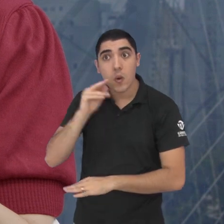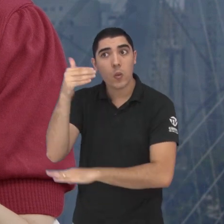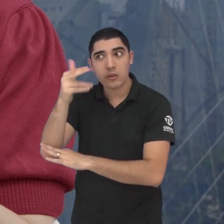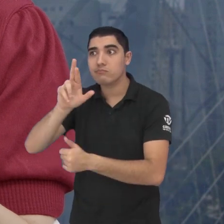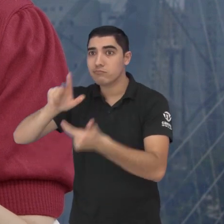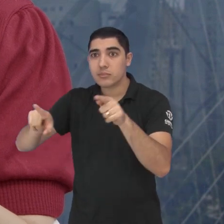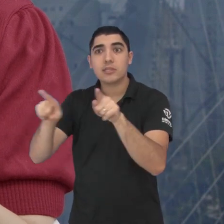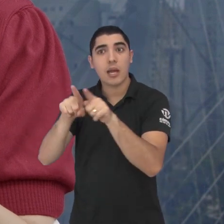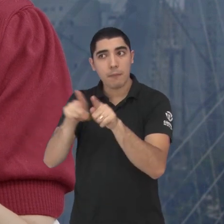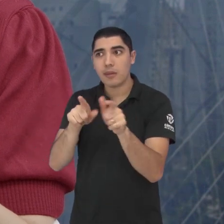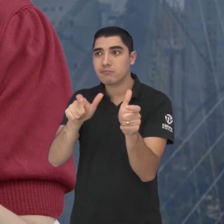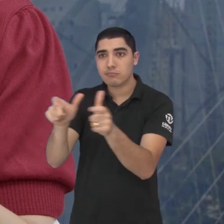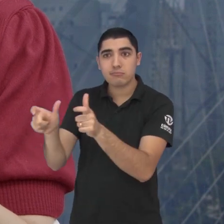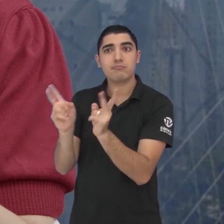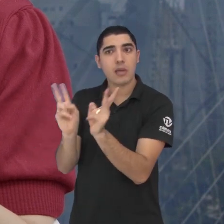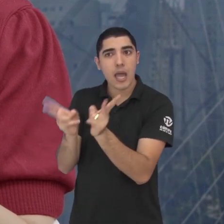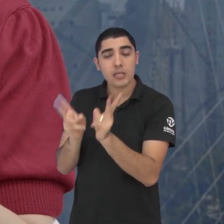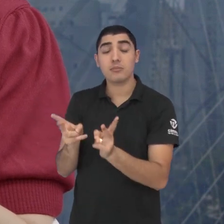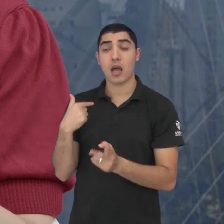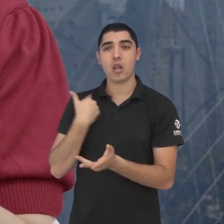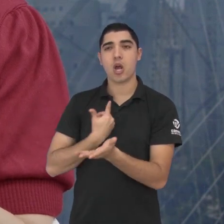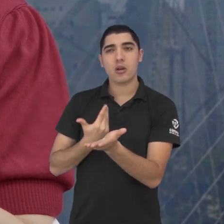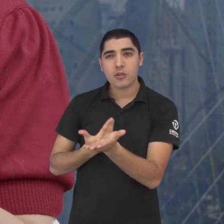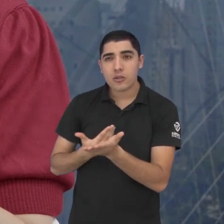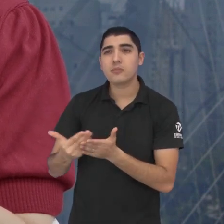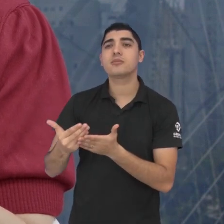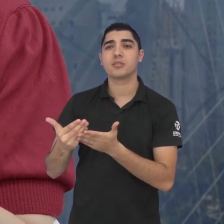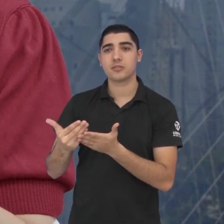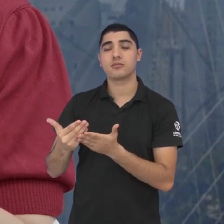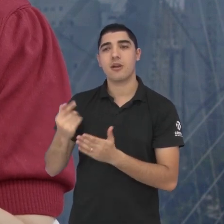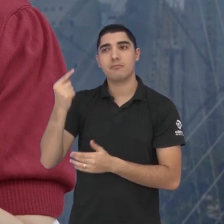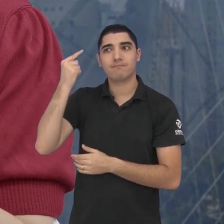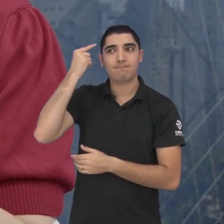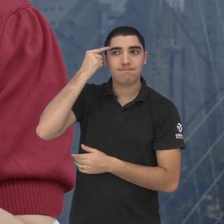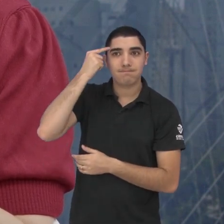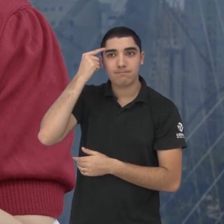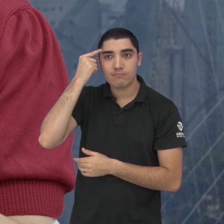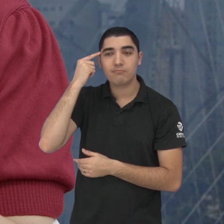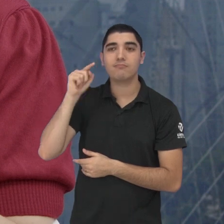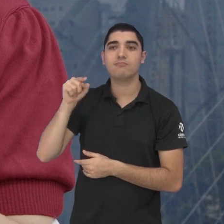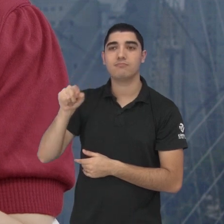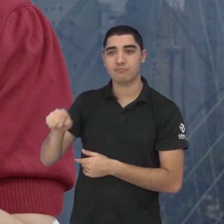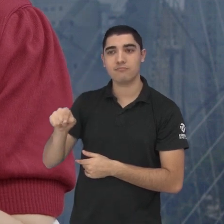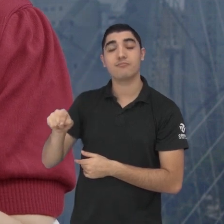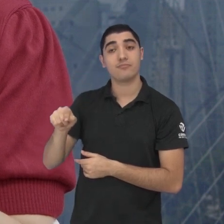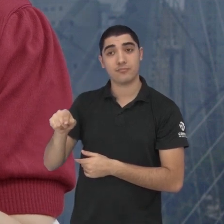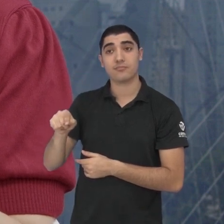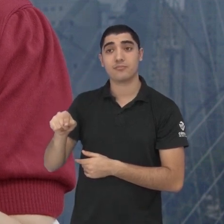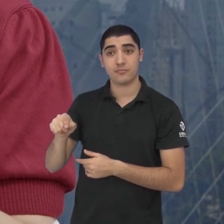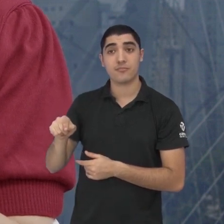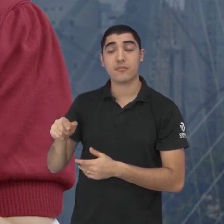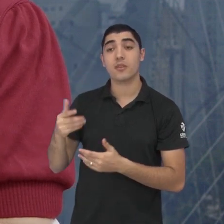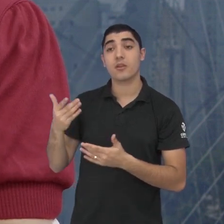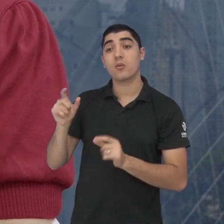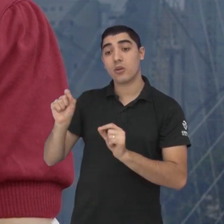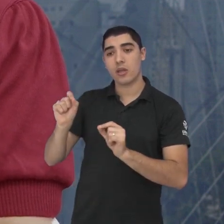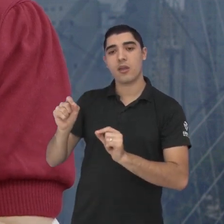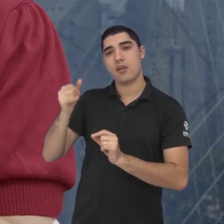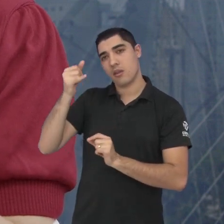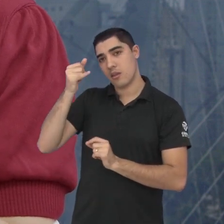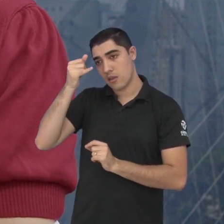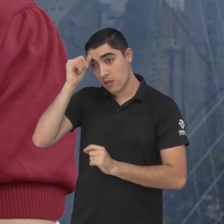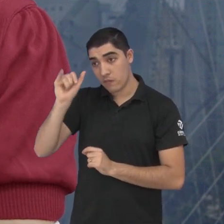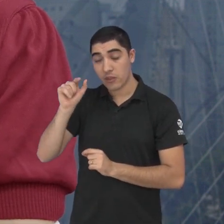então a gente começa a gente começa a num espaço de impedir